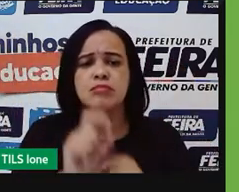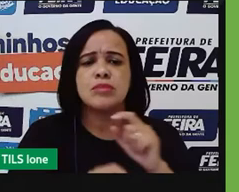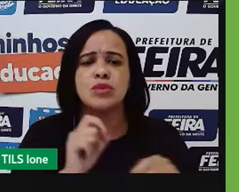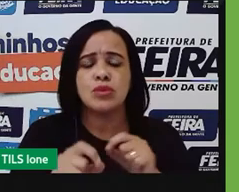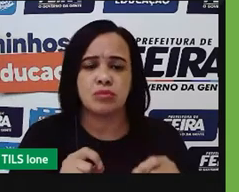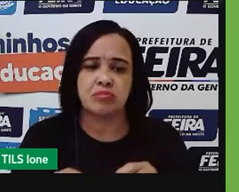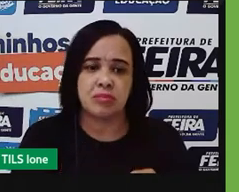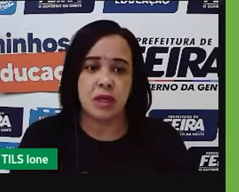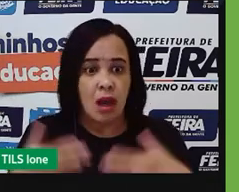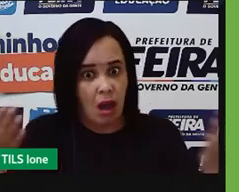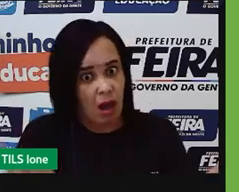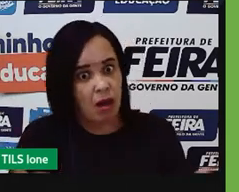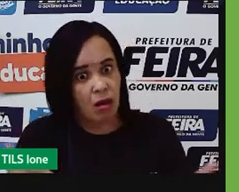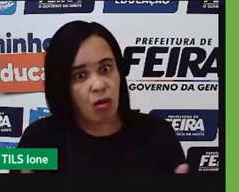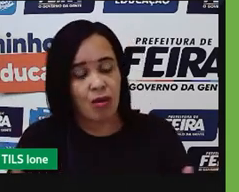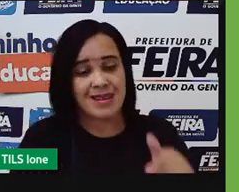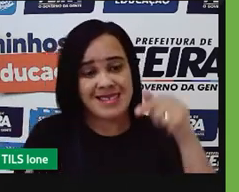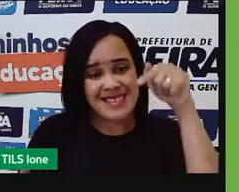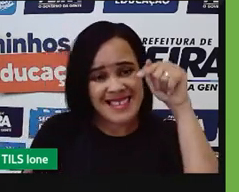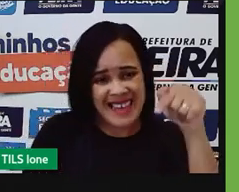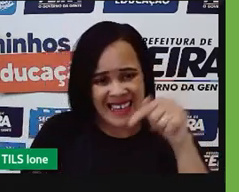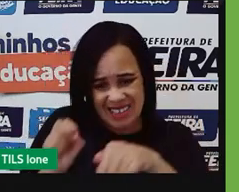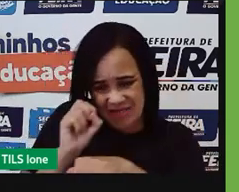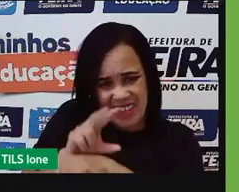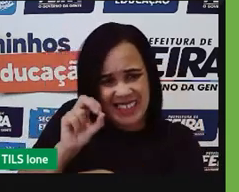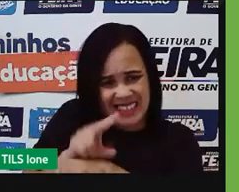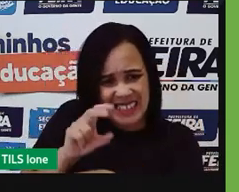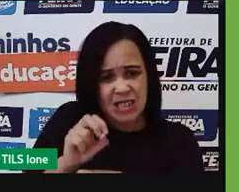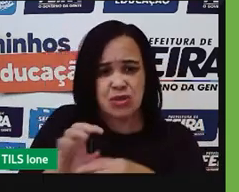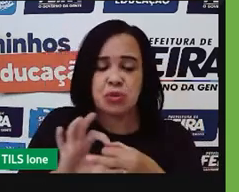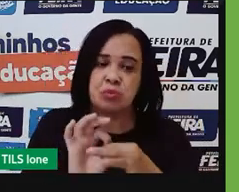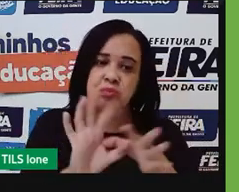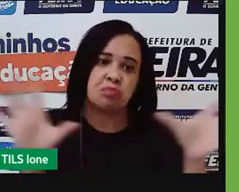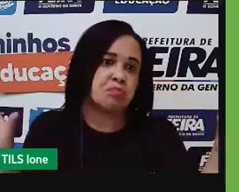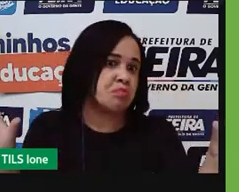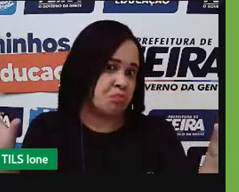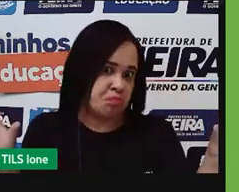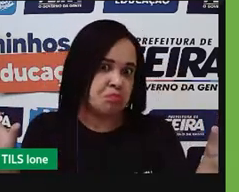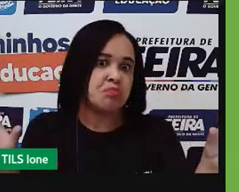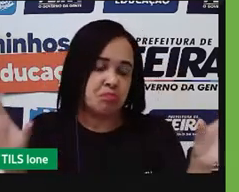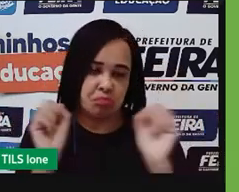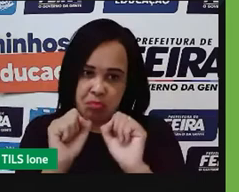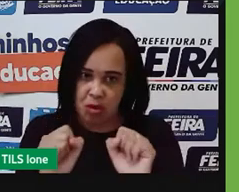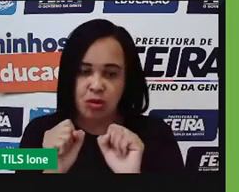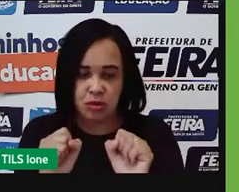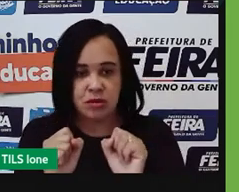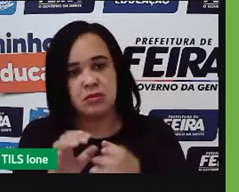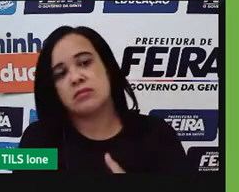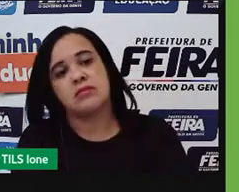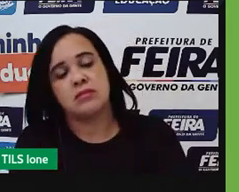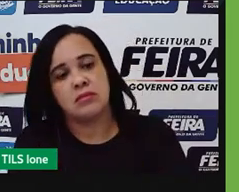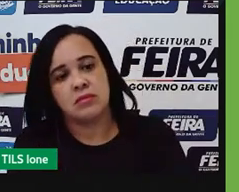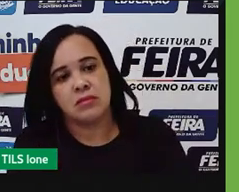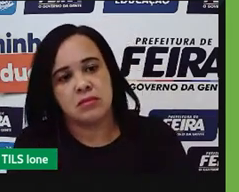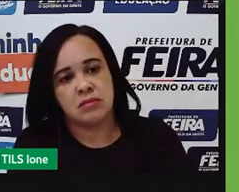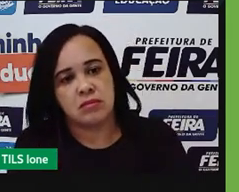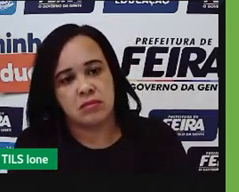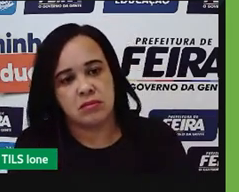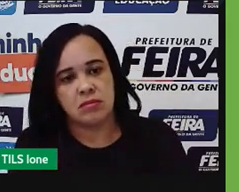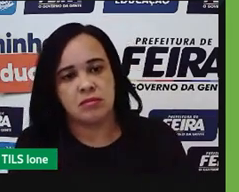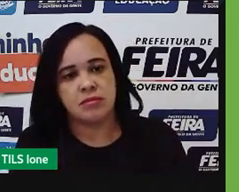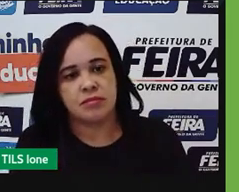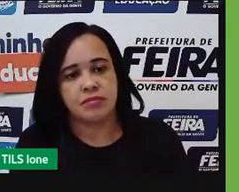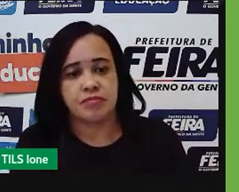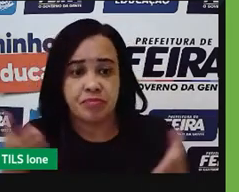teto agrotóxico que em outros estados do mundo não pode ser usado de jeito nenhum no nosso governo atual, foi liberado mais